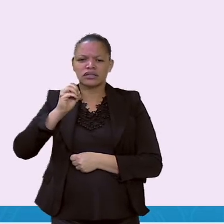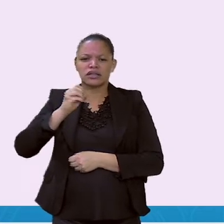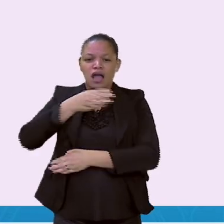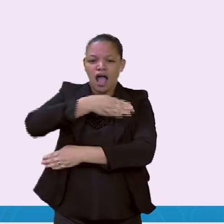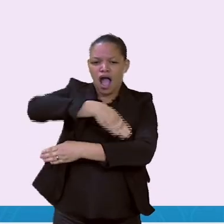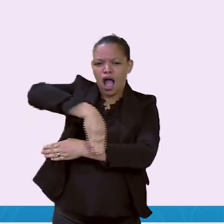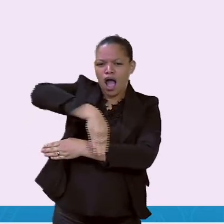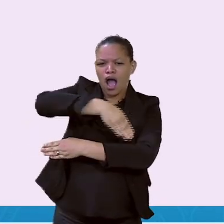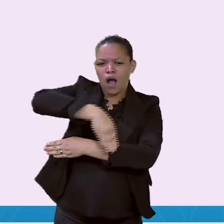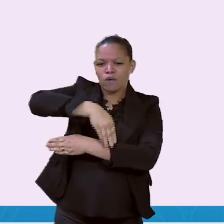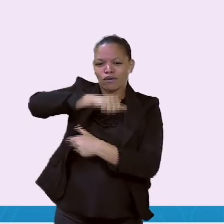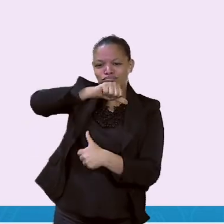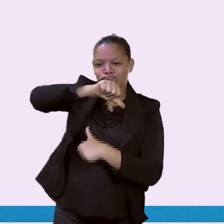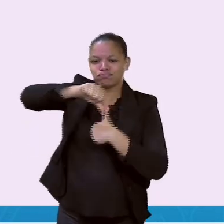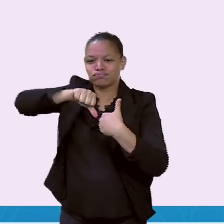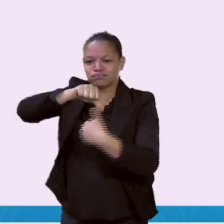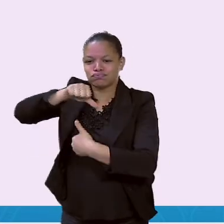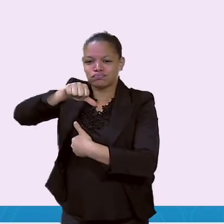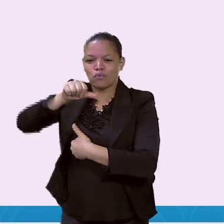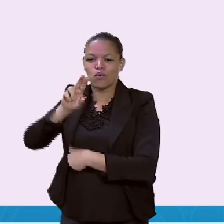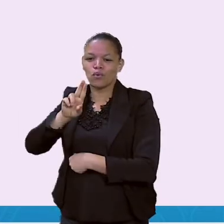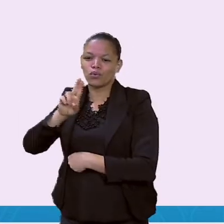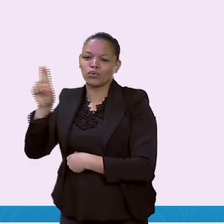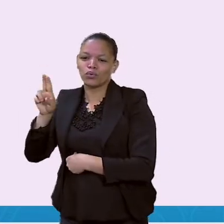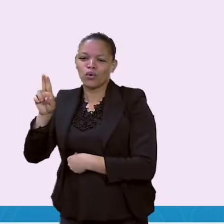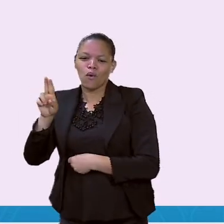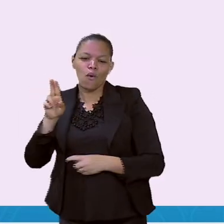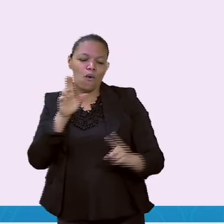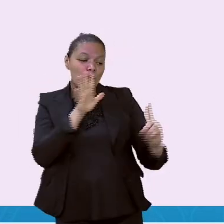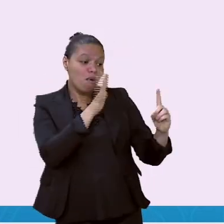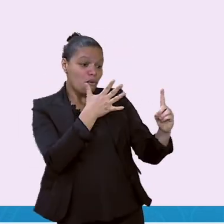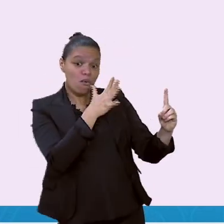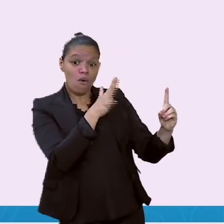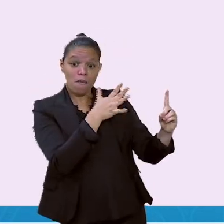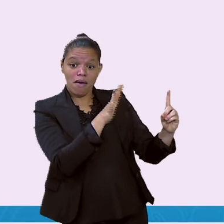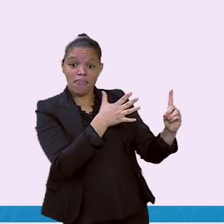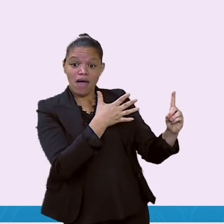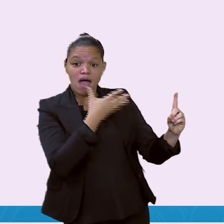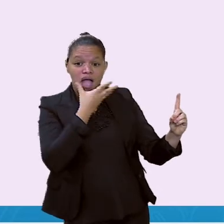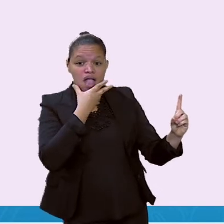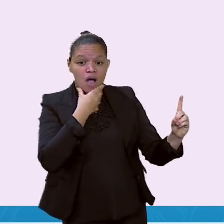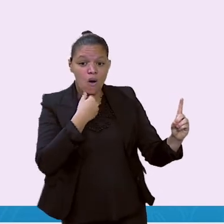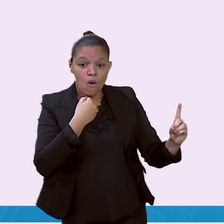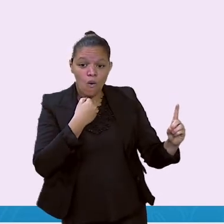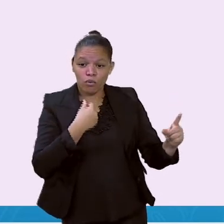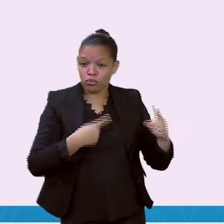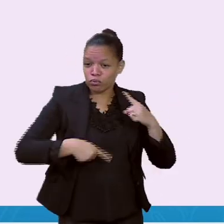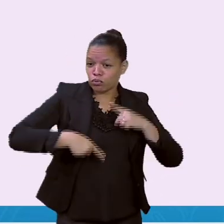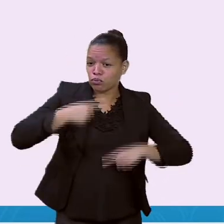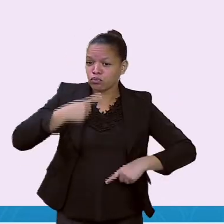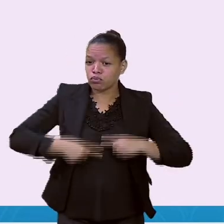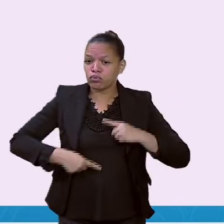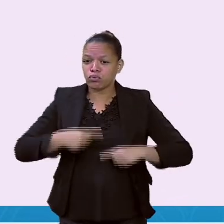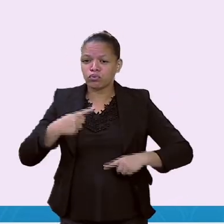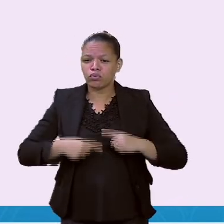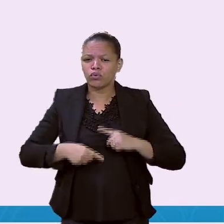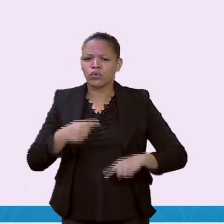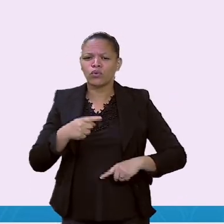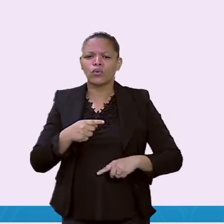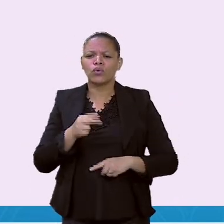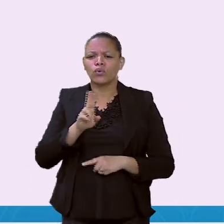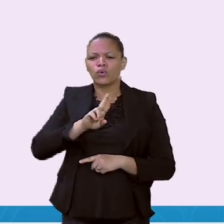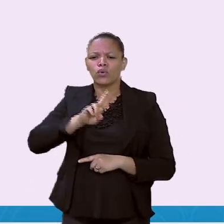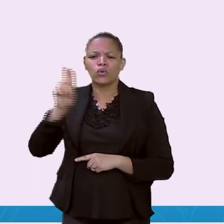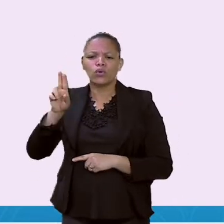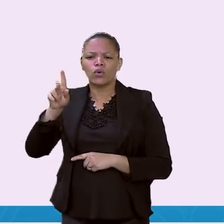que foi em homenagem à figura política. Esse senhor aqui do lado se chamava Prudente de Moraes. Esse